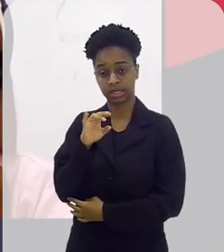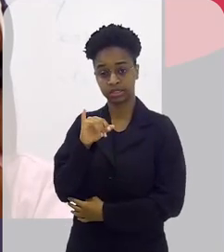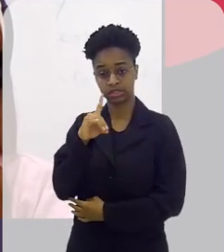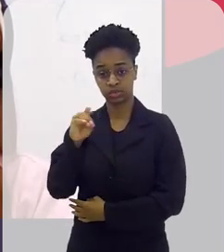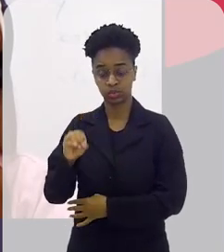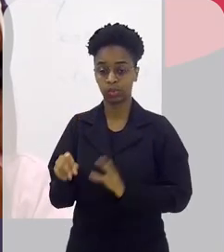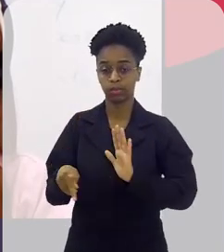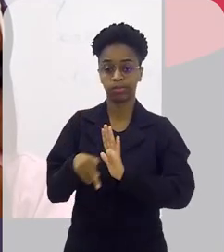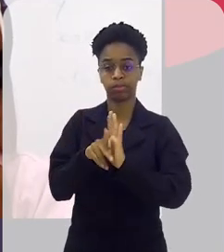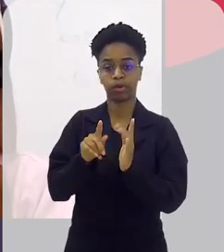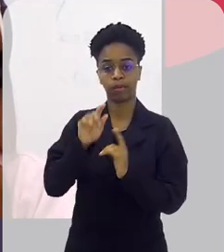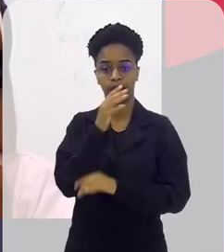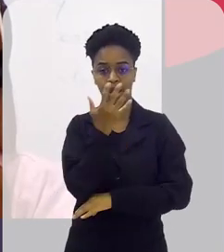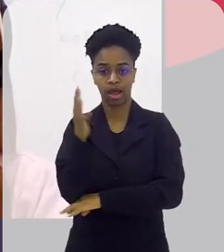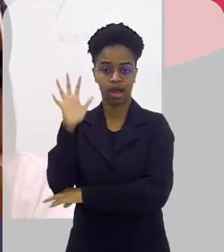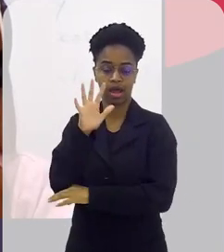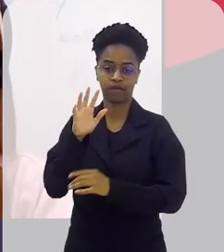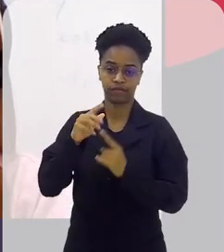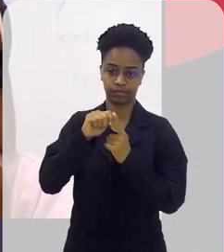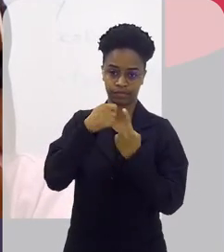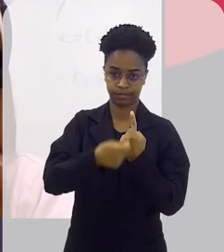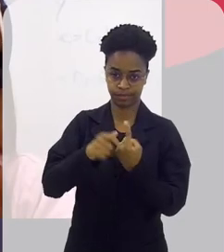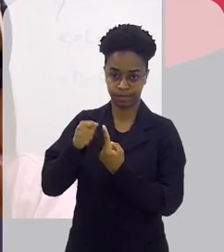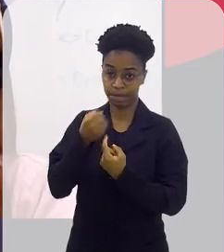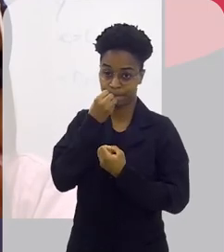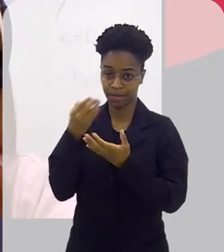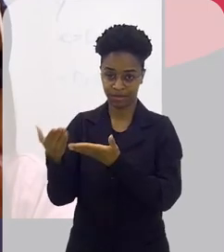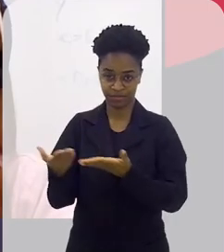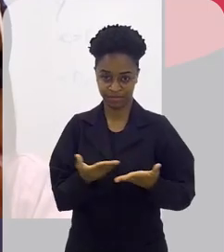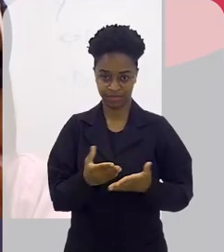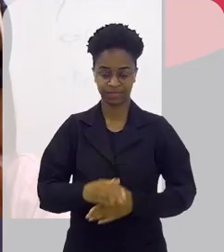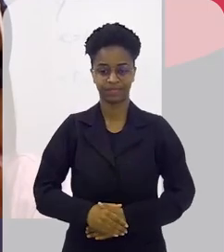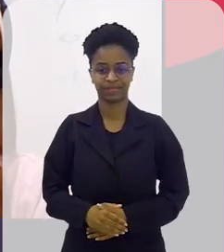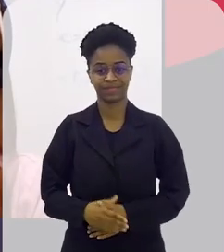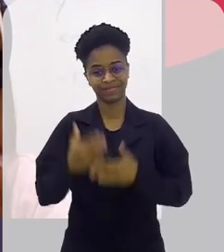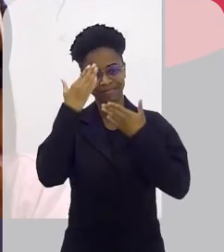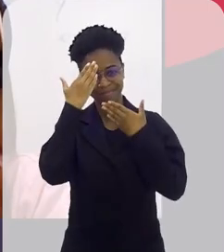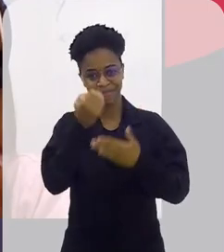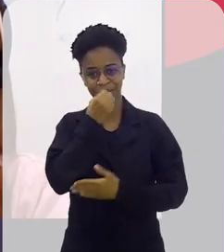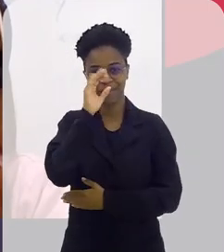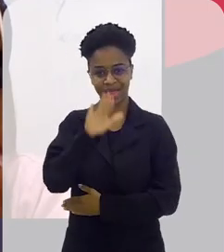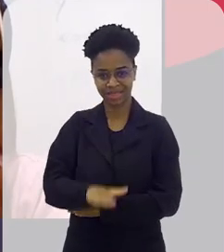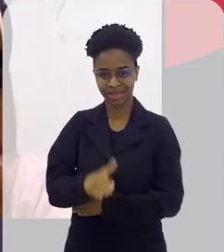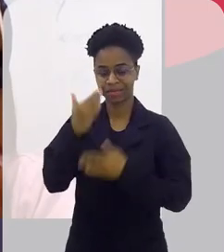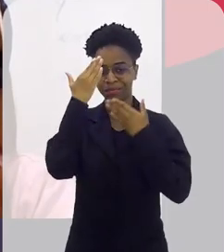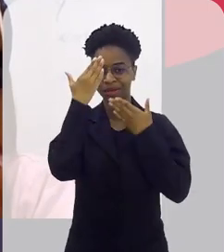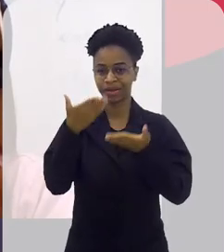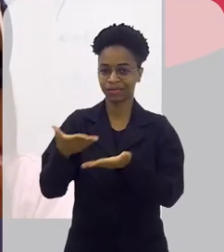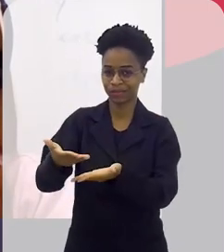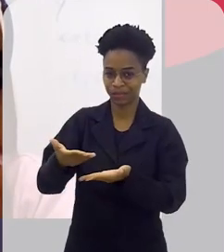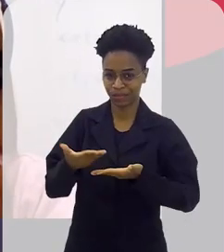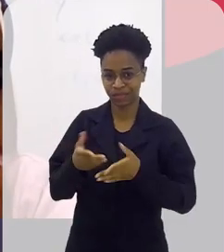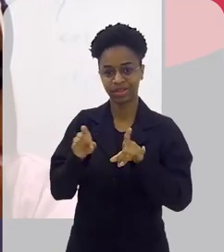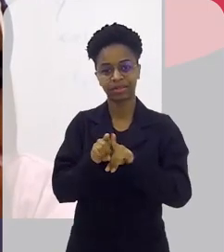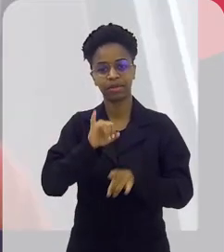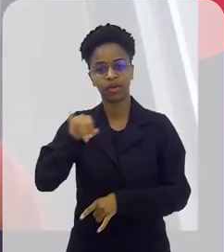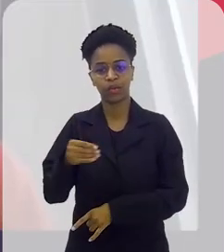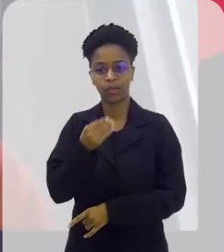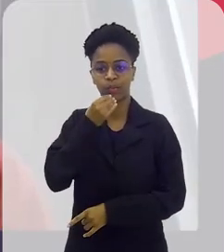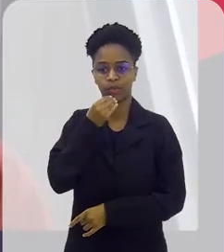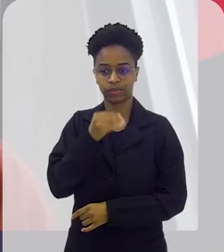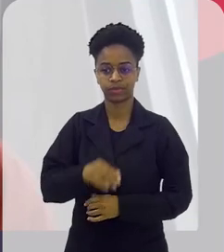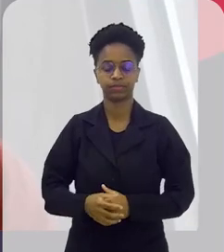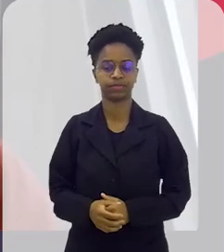bananeira. Por favor, bem-vindo, Yari. Obrigado, boa tarde. Obrigado pelo convite, pela oportunidade.